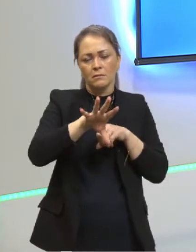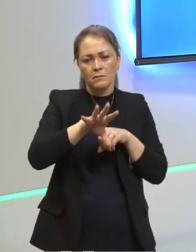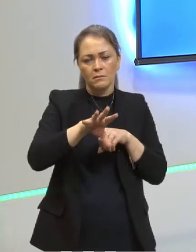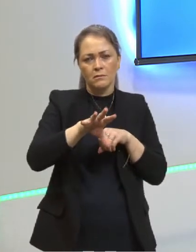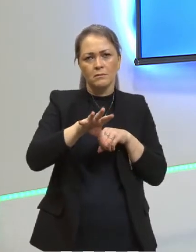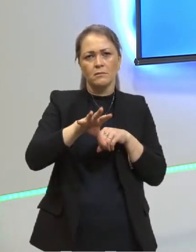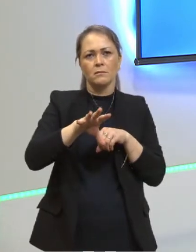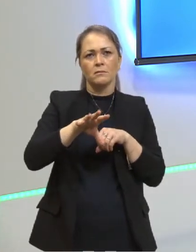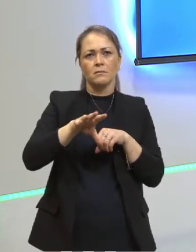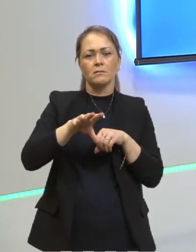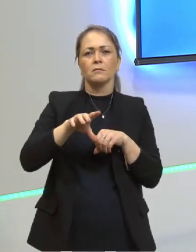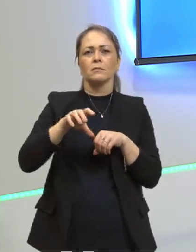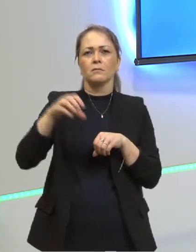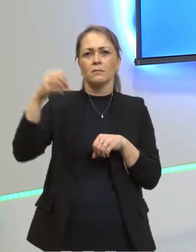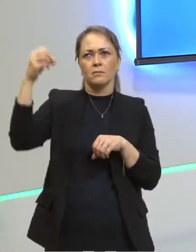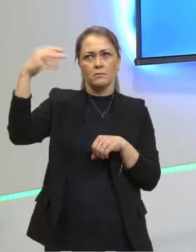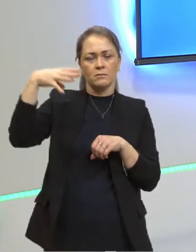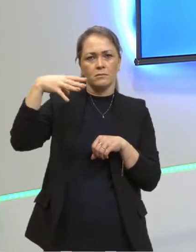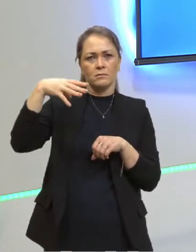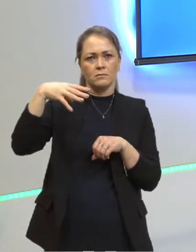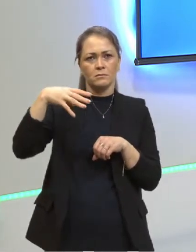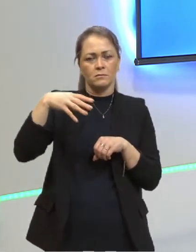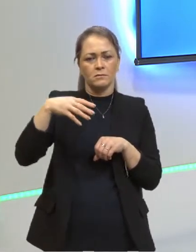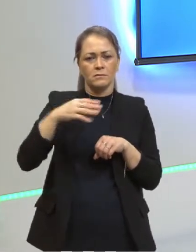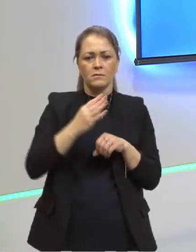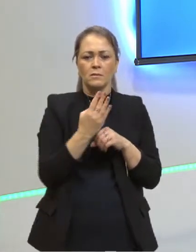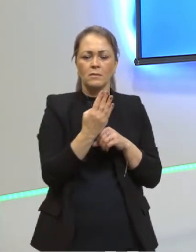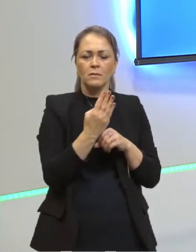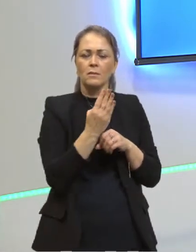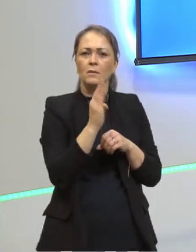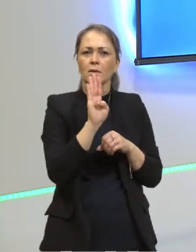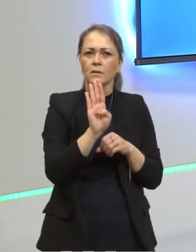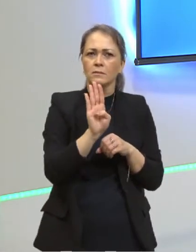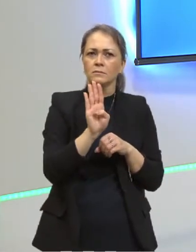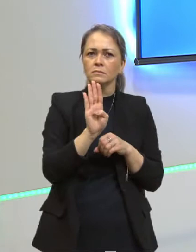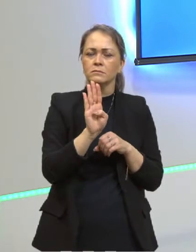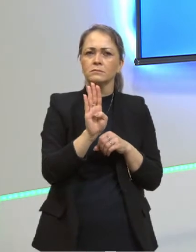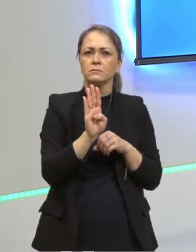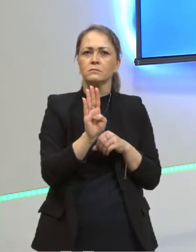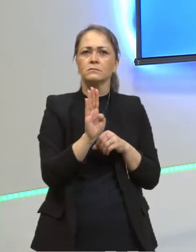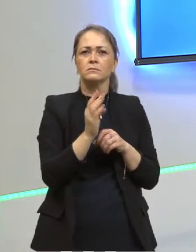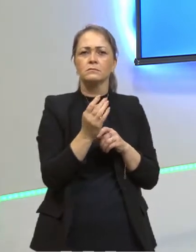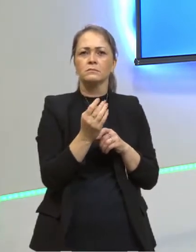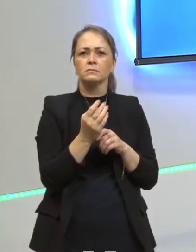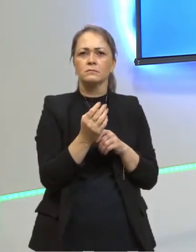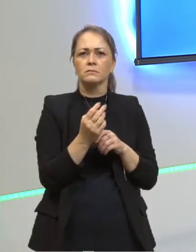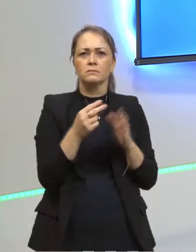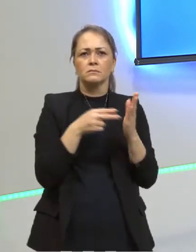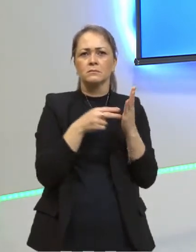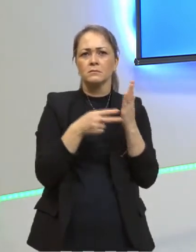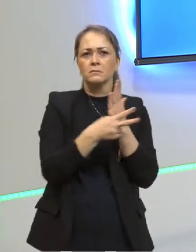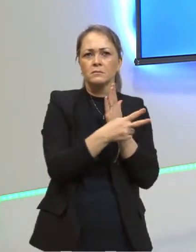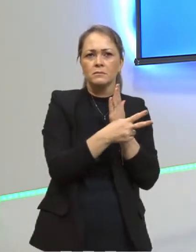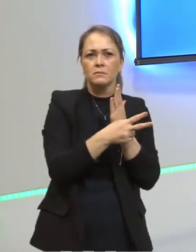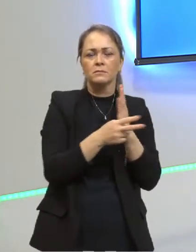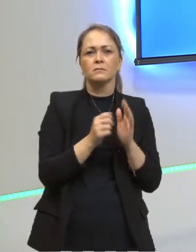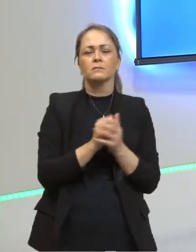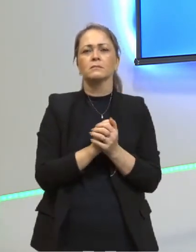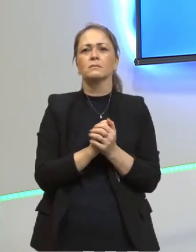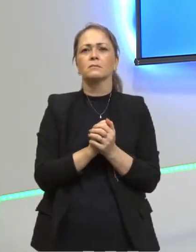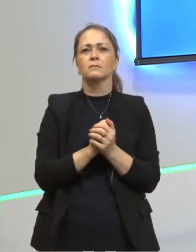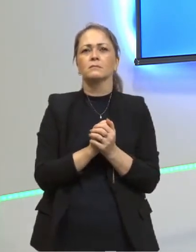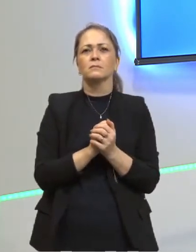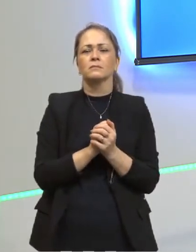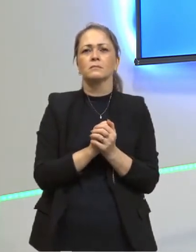precisa, ela reflete, se eu estou no claro, que está refletindo luz. Eu espero não ser tão repetitivo,